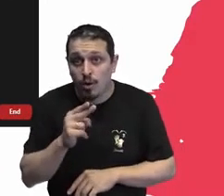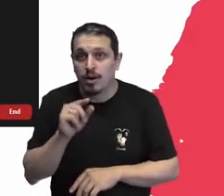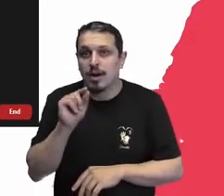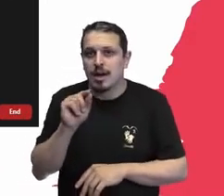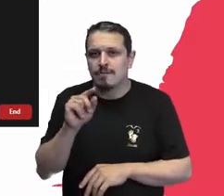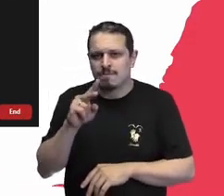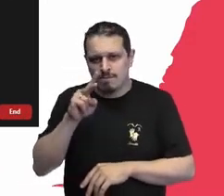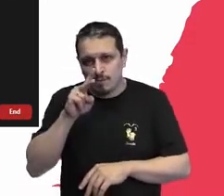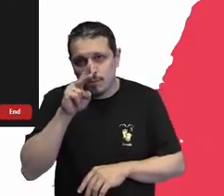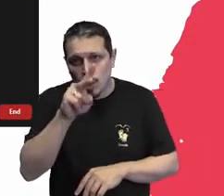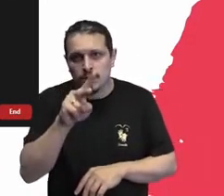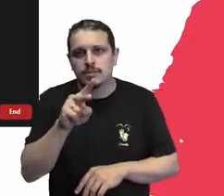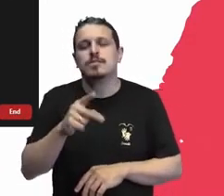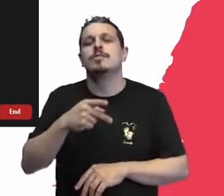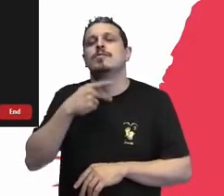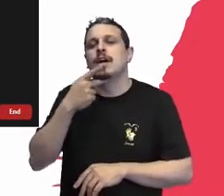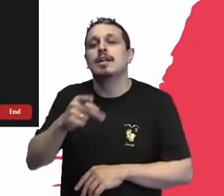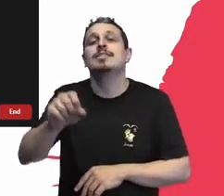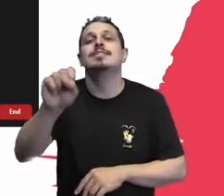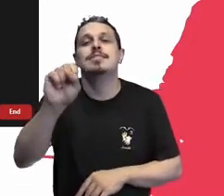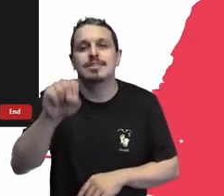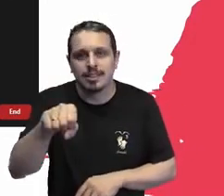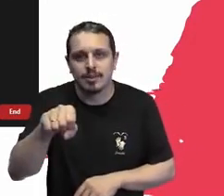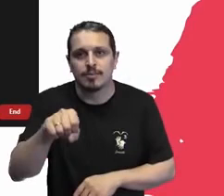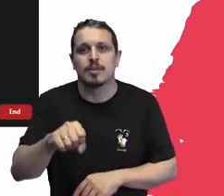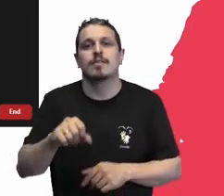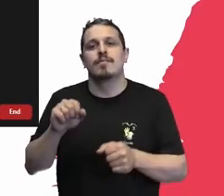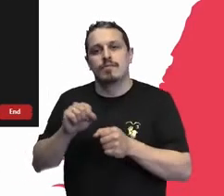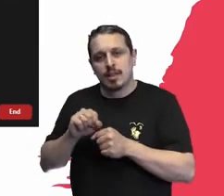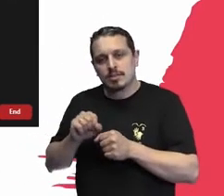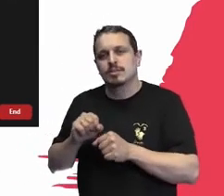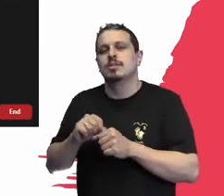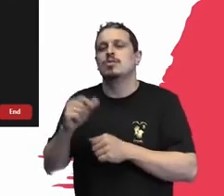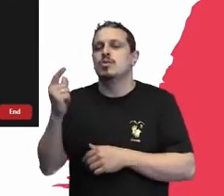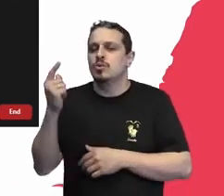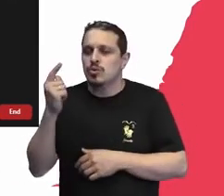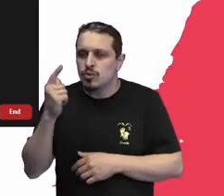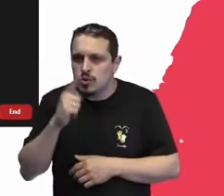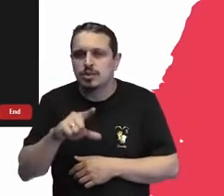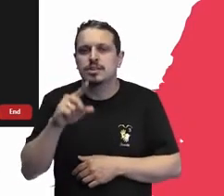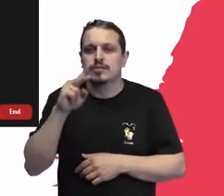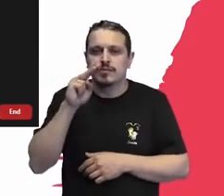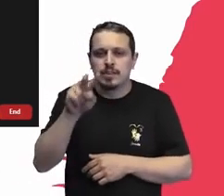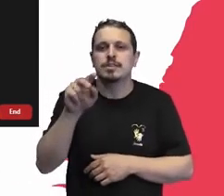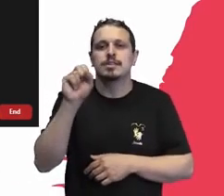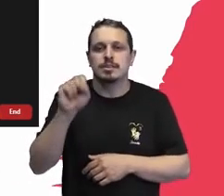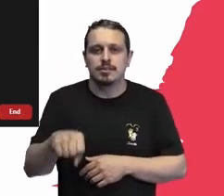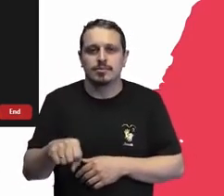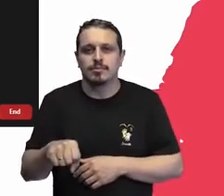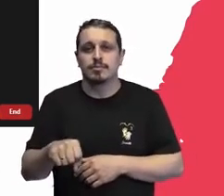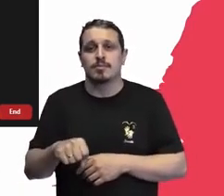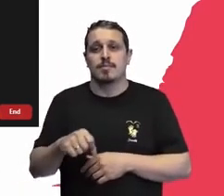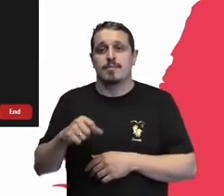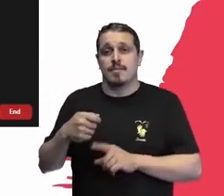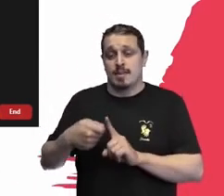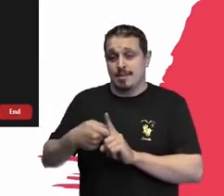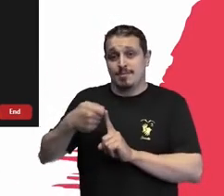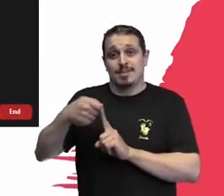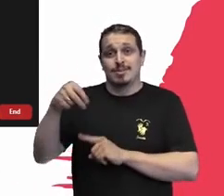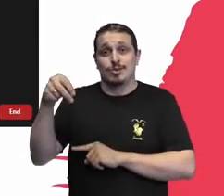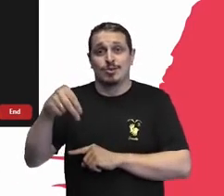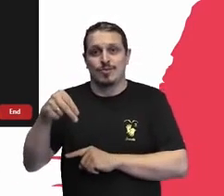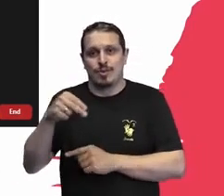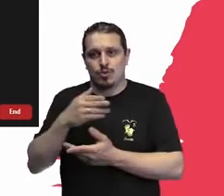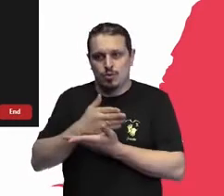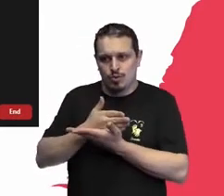barco e falaram, vamos remar, vamos botar isso para acontecer. E a partir de novembro, a gente começou